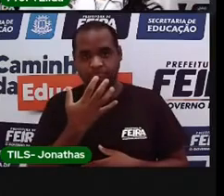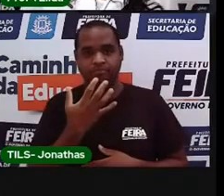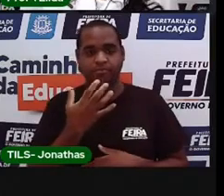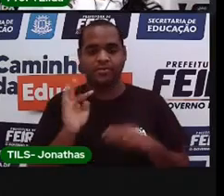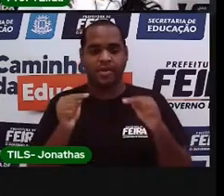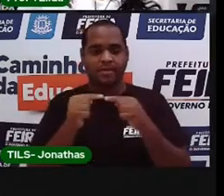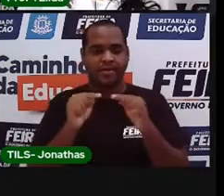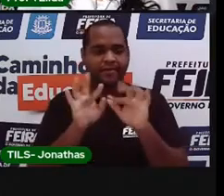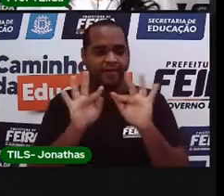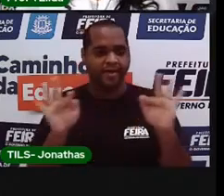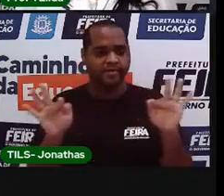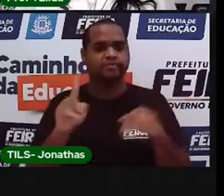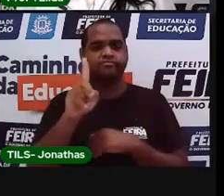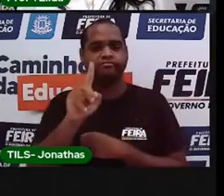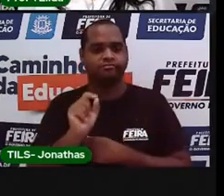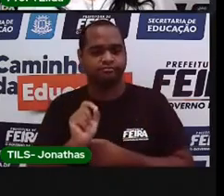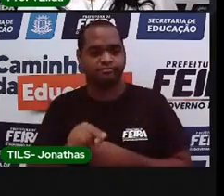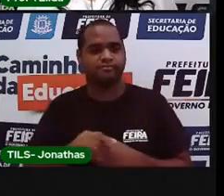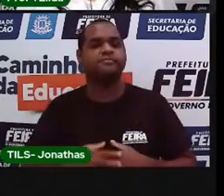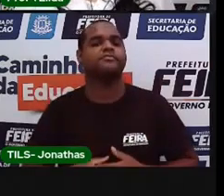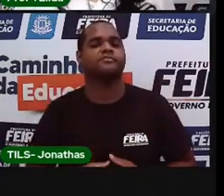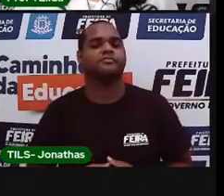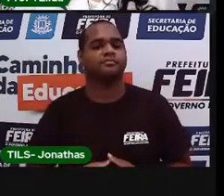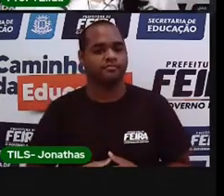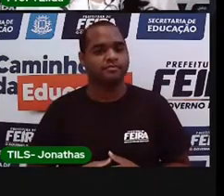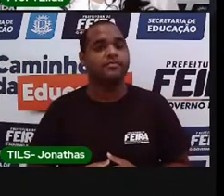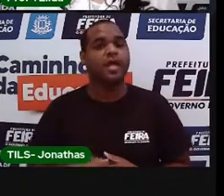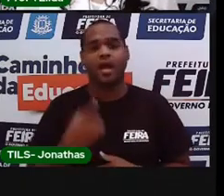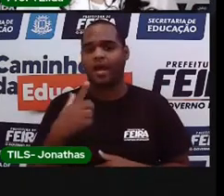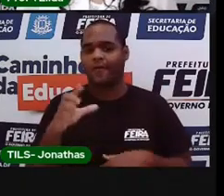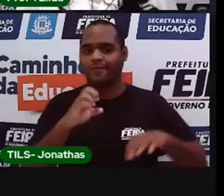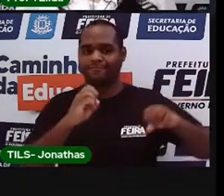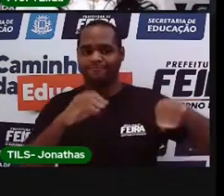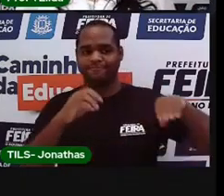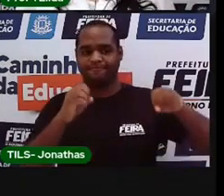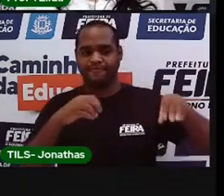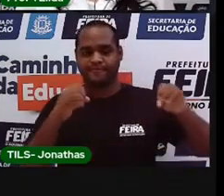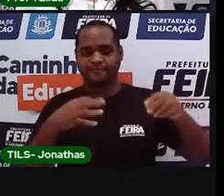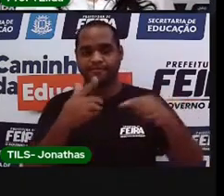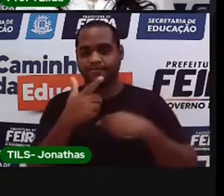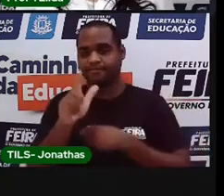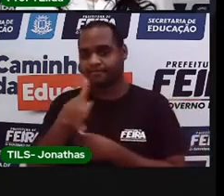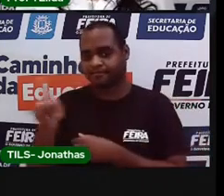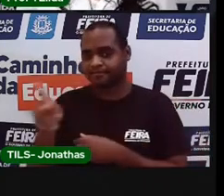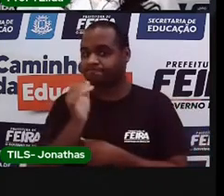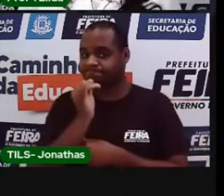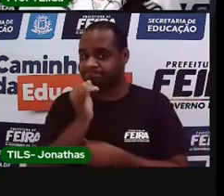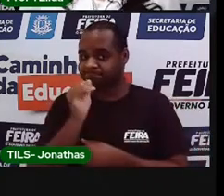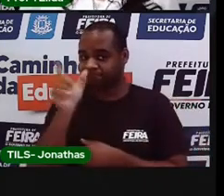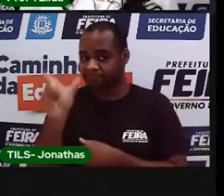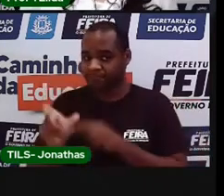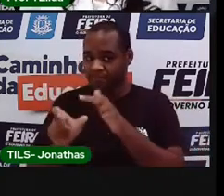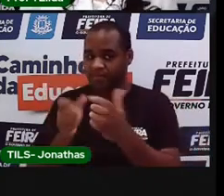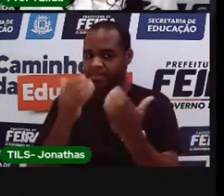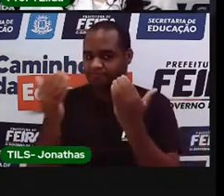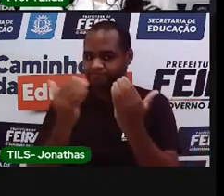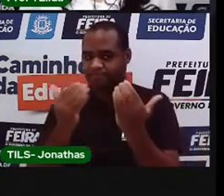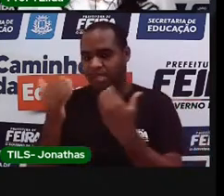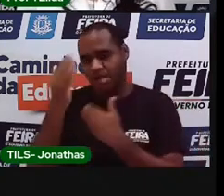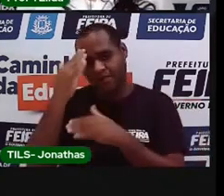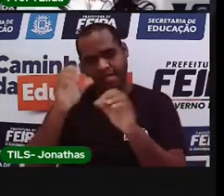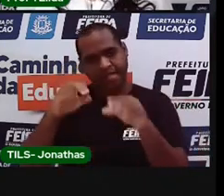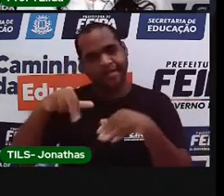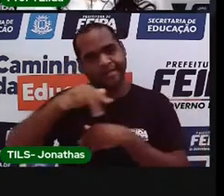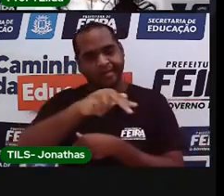São usados nas frases exclamativas. Na aula passada, a pró até deu um exemplo. Você está andando pela